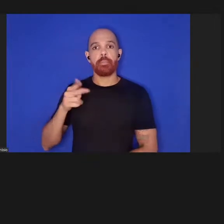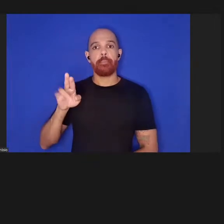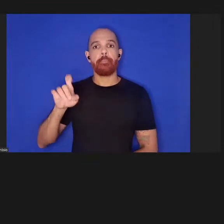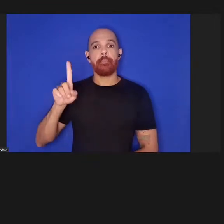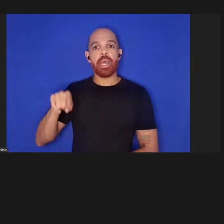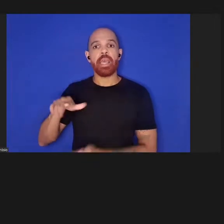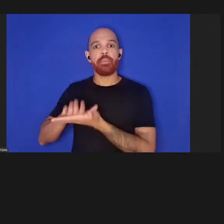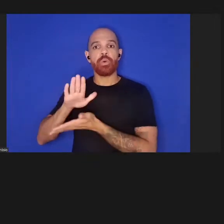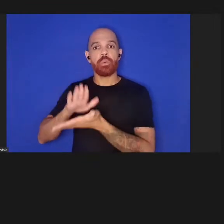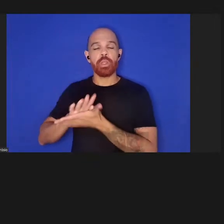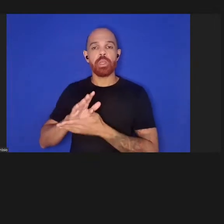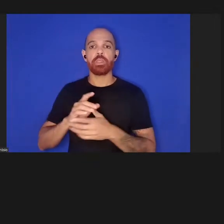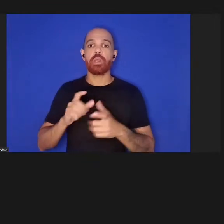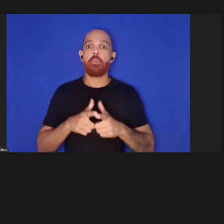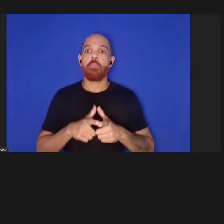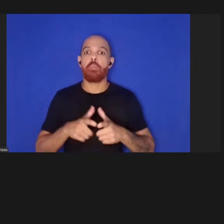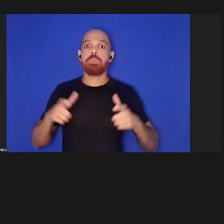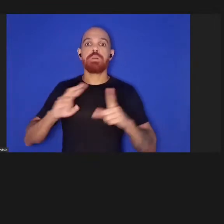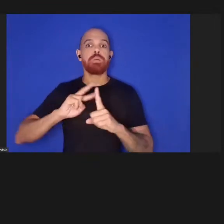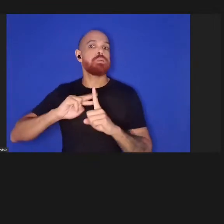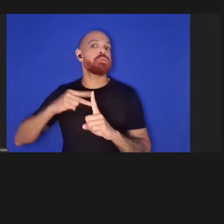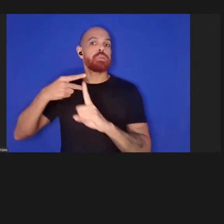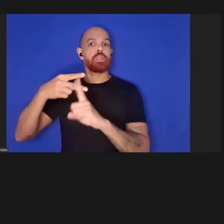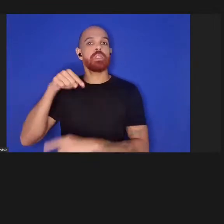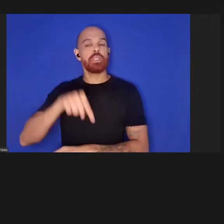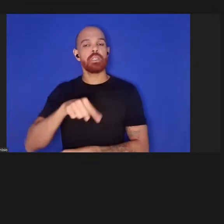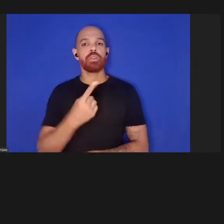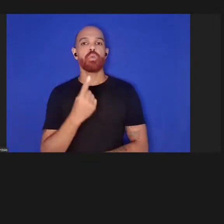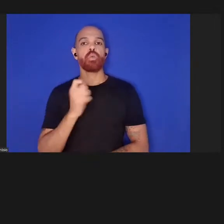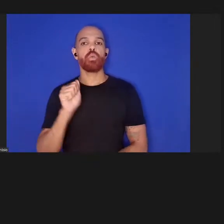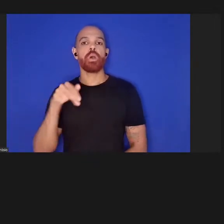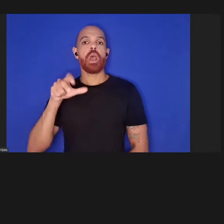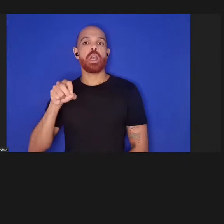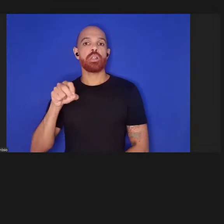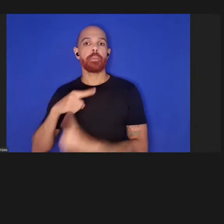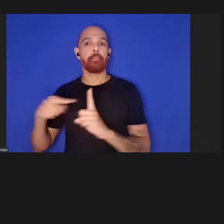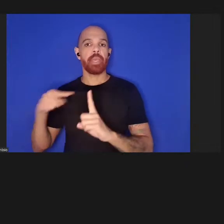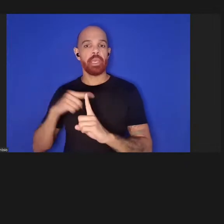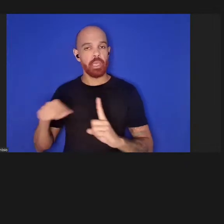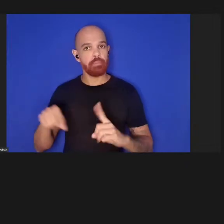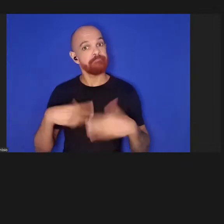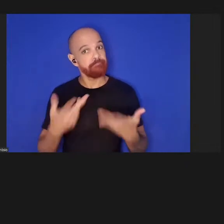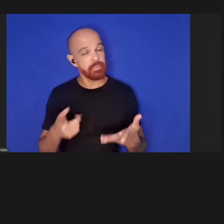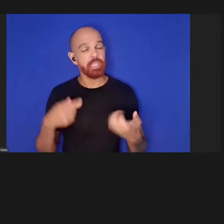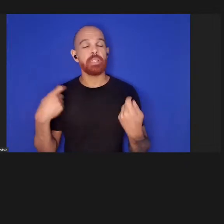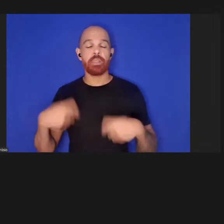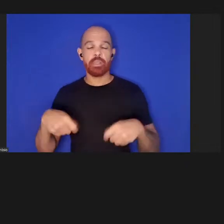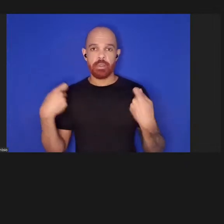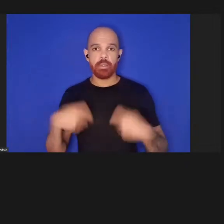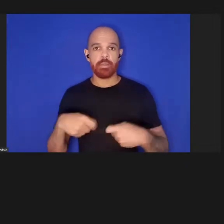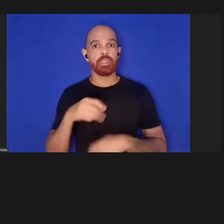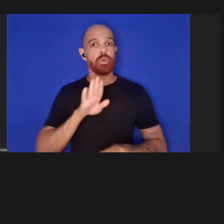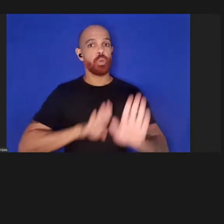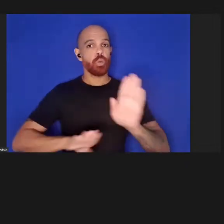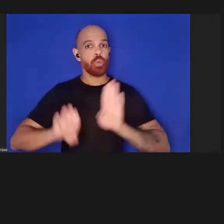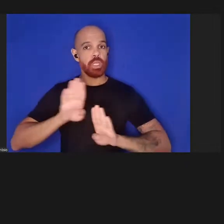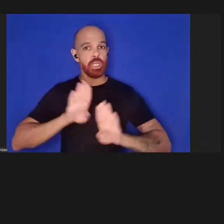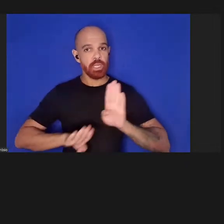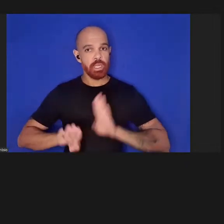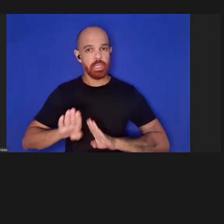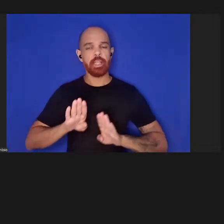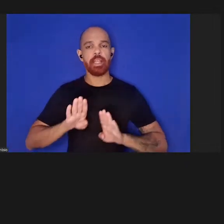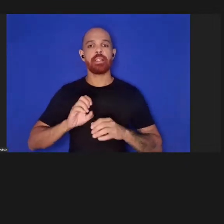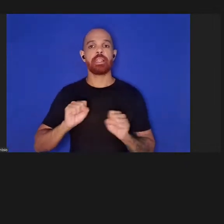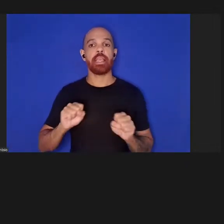último ano e meio ou seja é algo com que devemos ter realmente muito cuidado e garantir que a